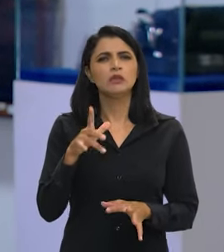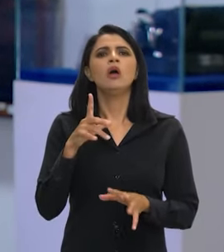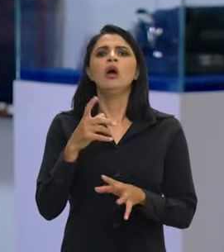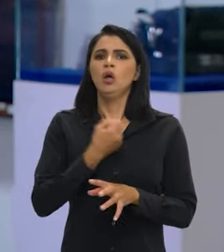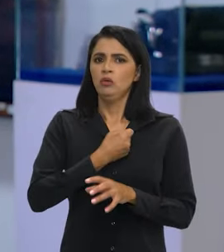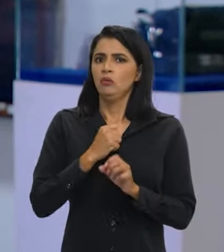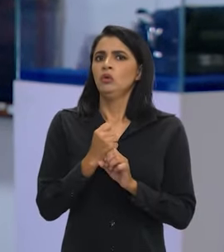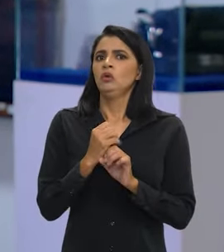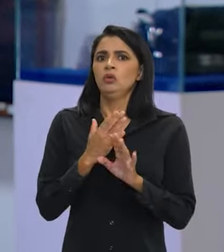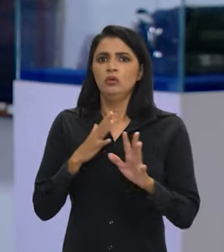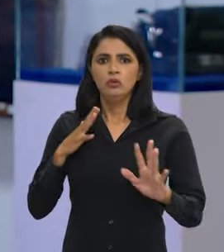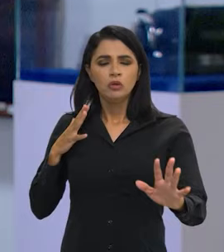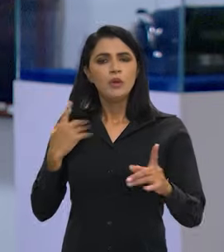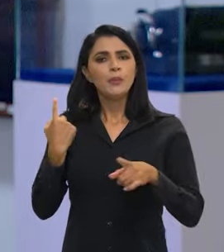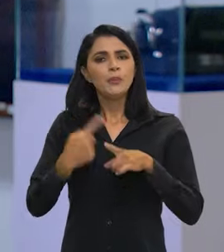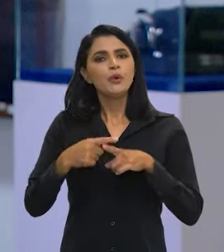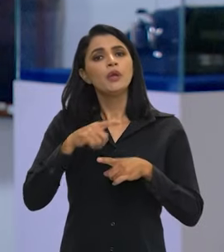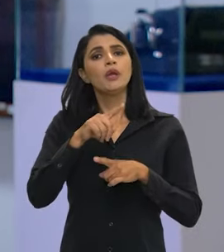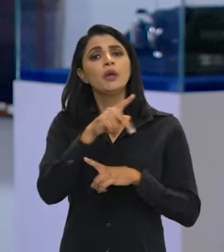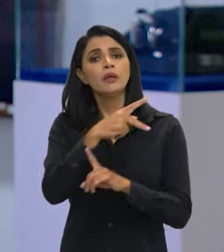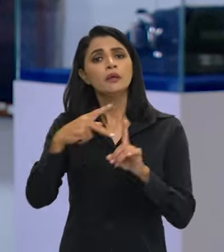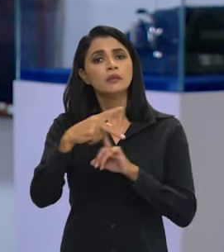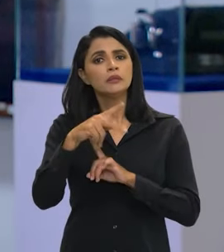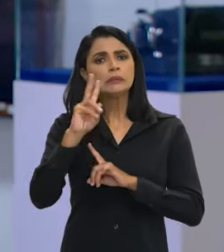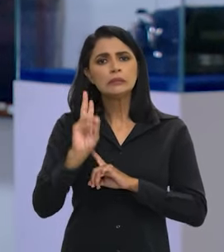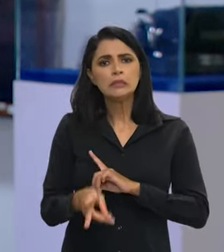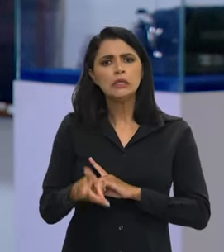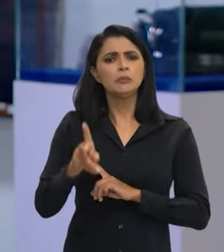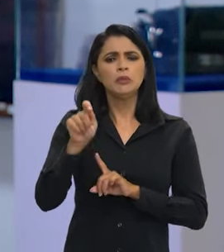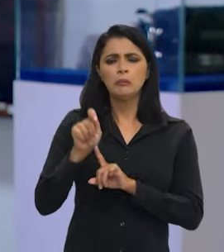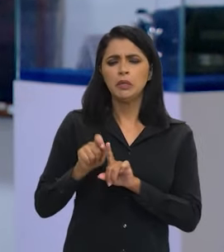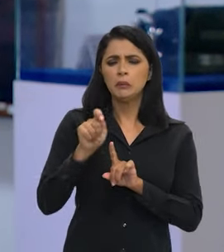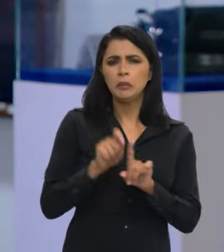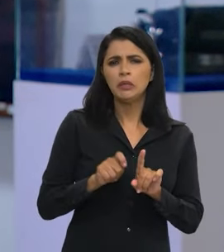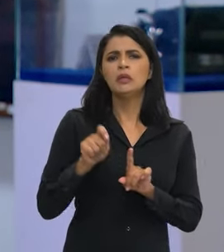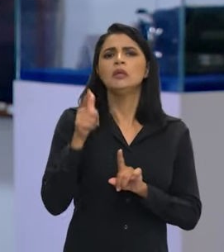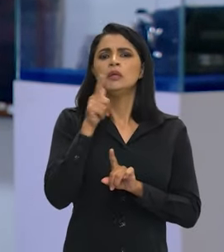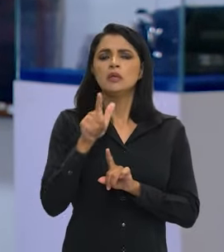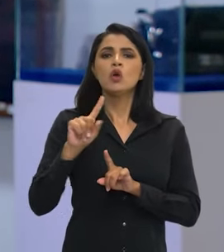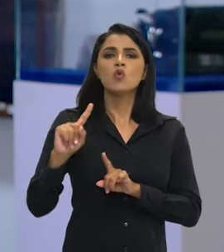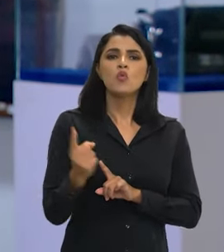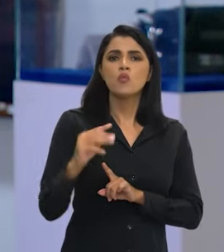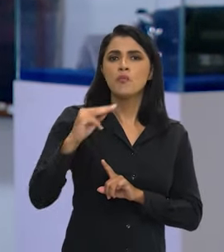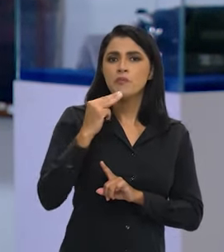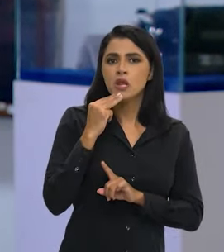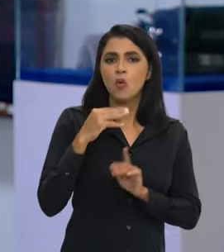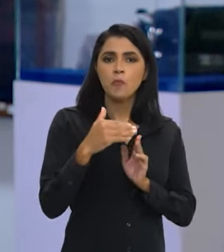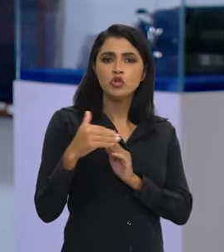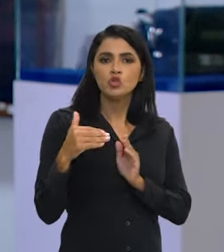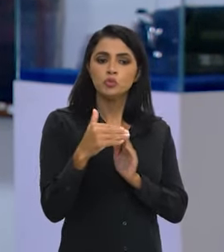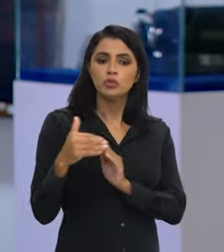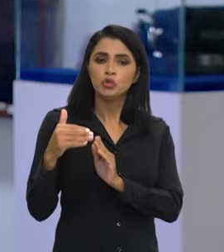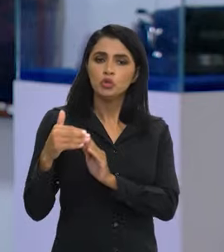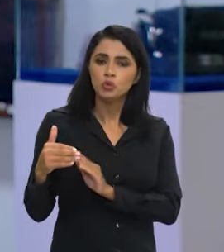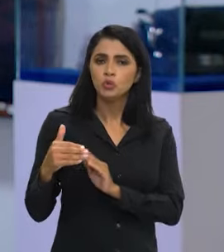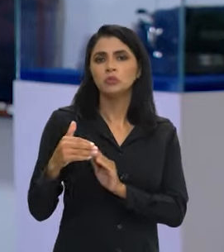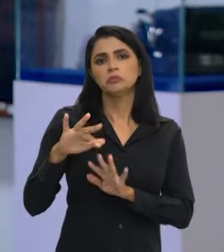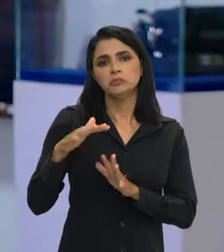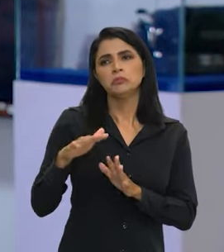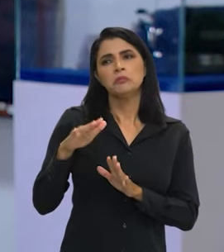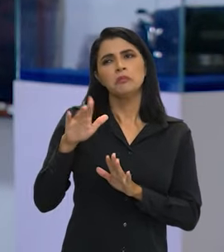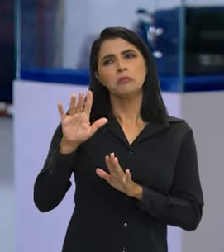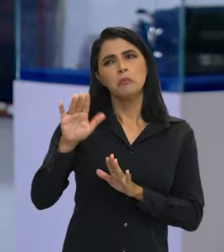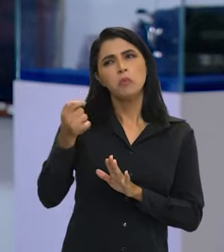Era um número grande, porque o INSS recebe todos os meses 1 milhão de requerimentos. Então, 1 milhão de brasileiros,